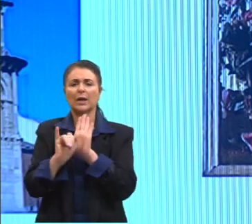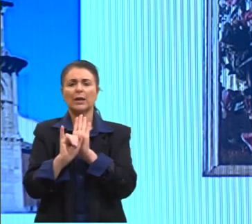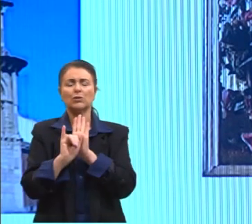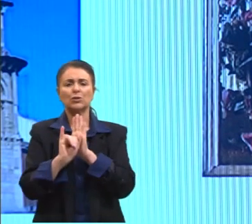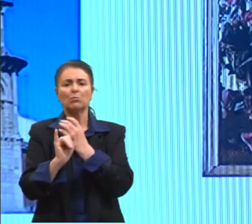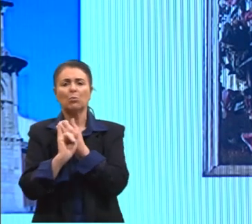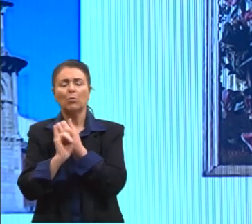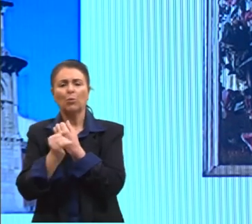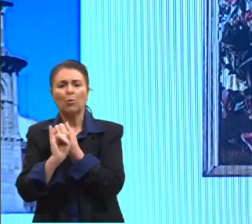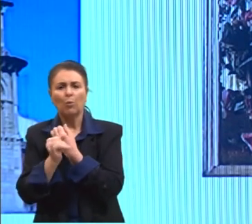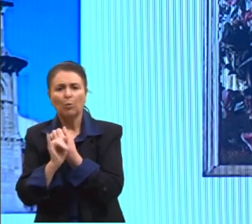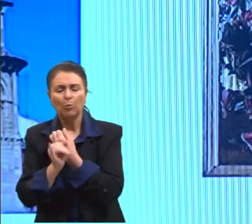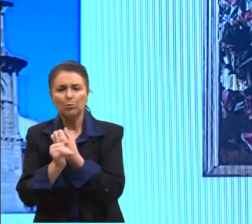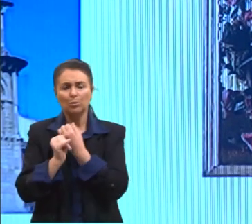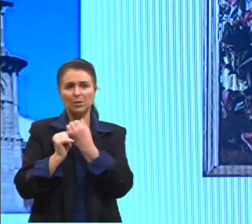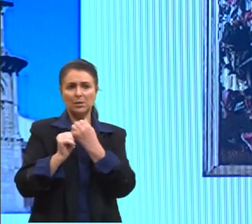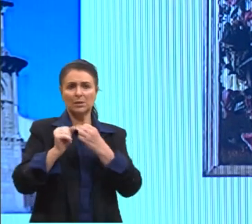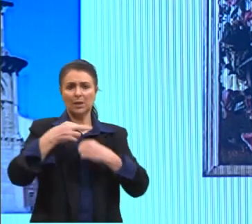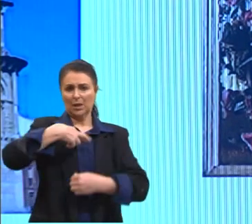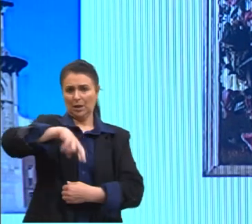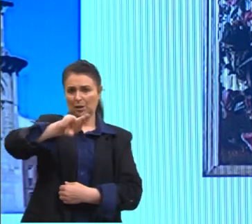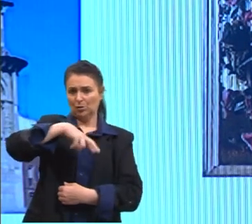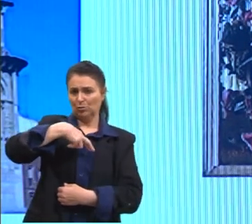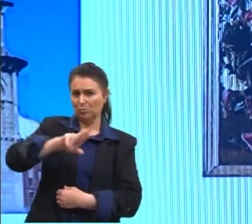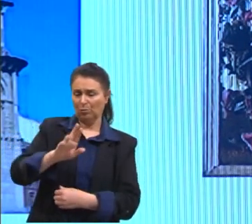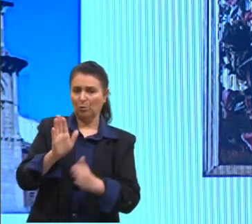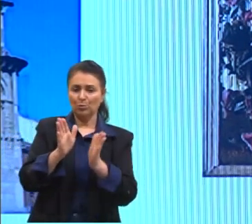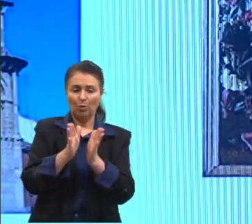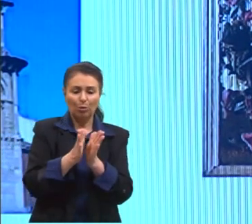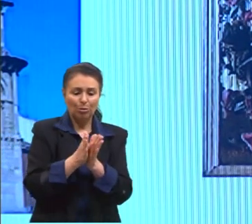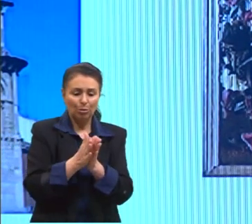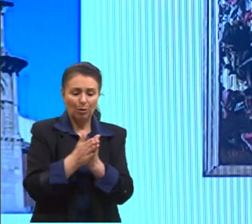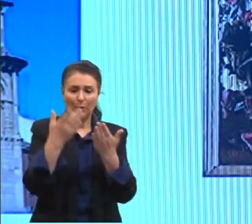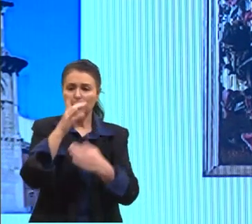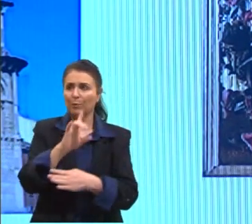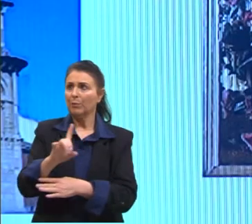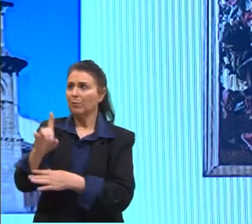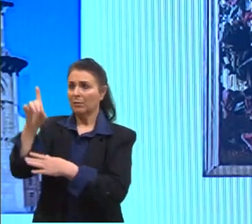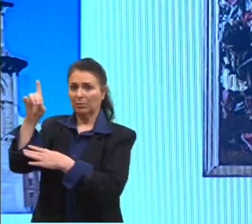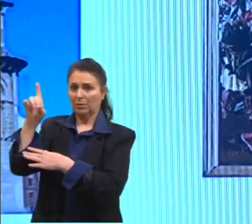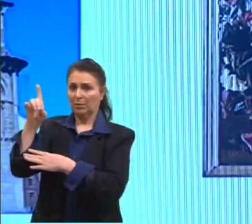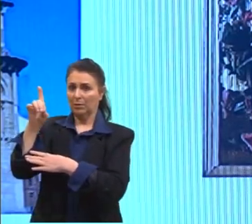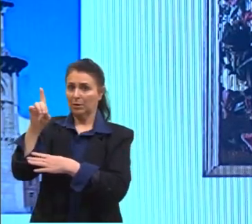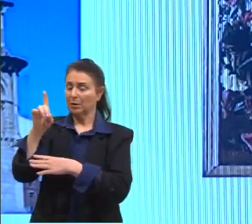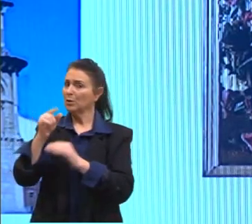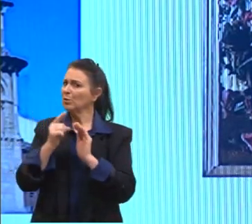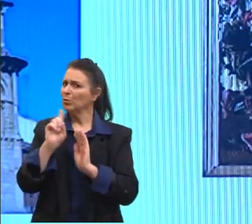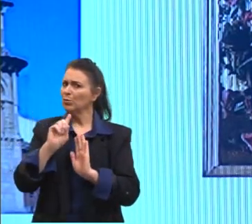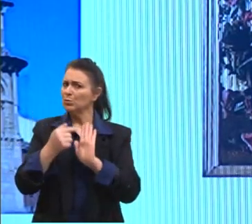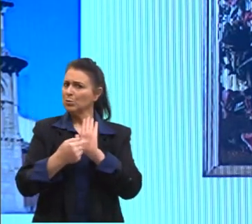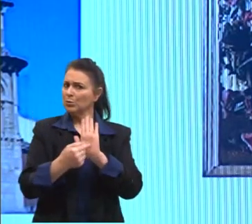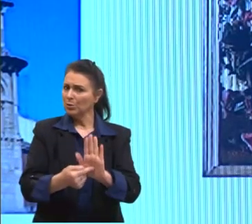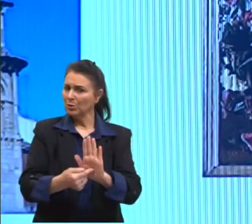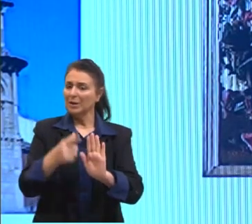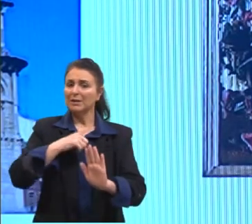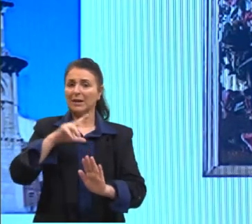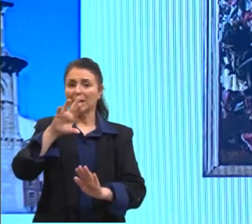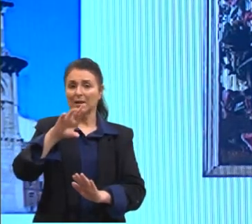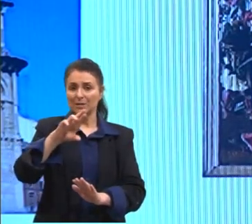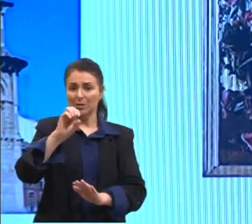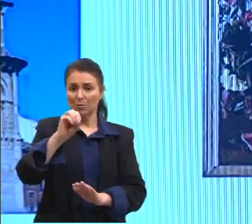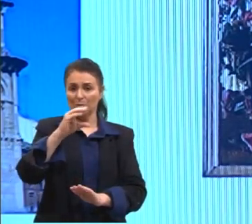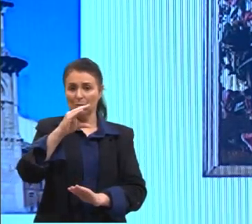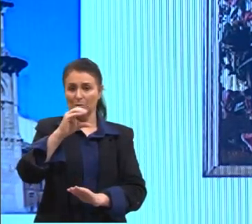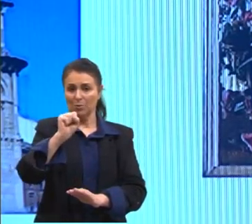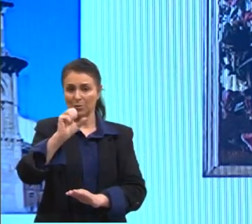enfim, narrativas bíblicas, ela não aparece só no tríptico. Nós temos também as rosáceas, que vão